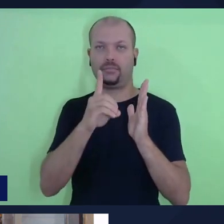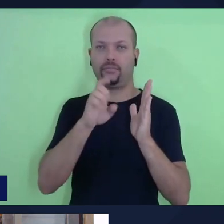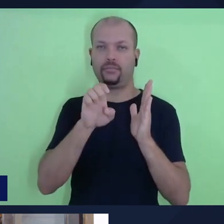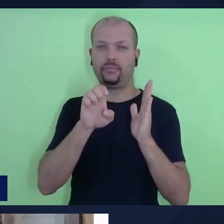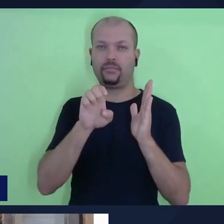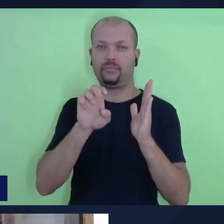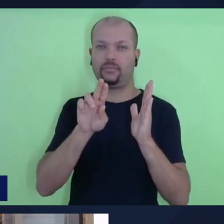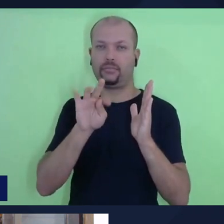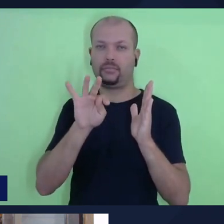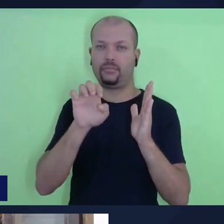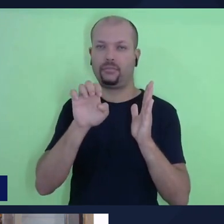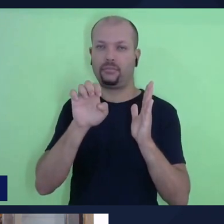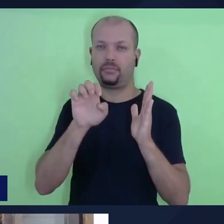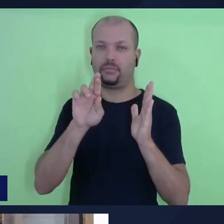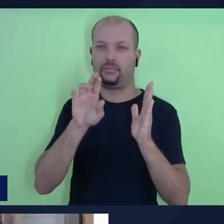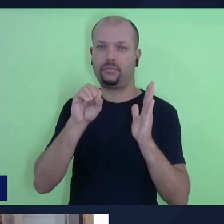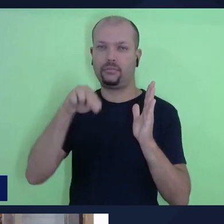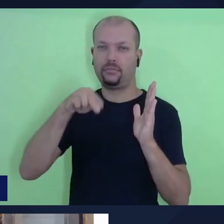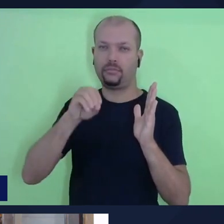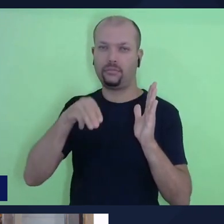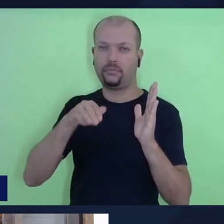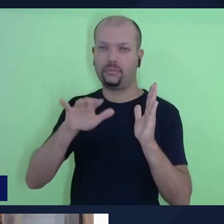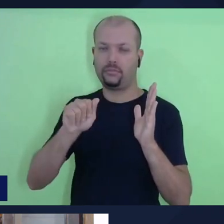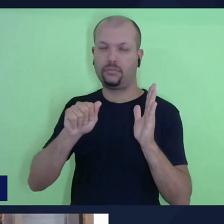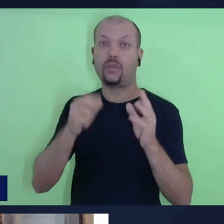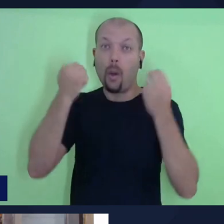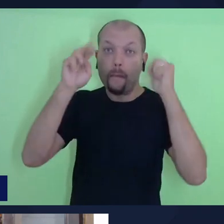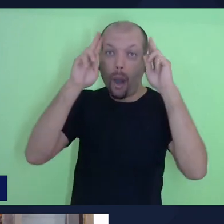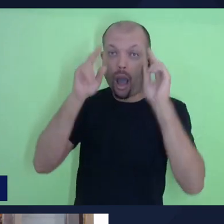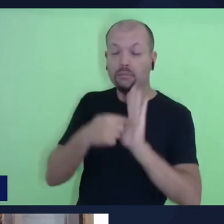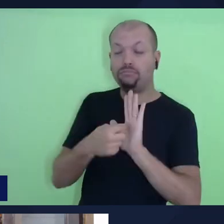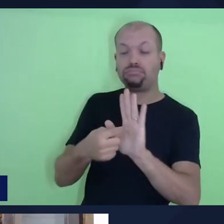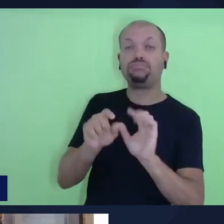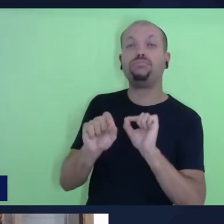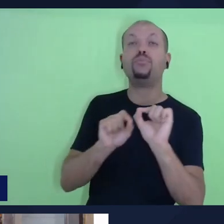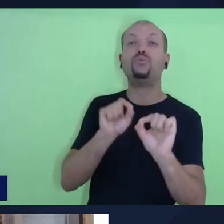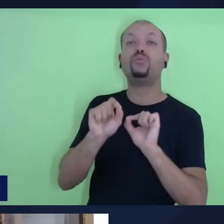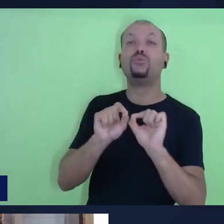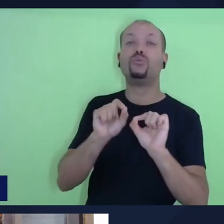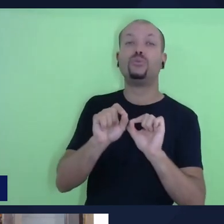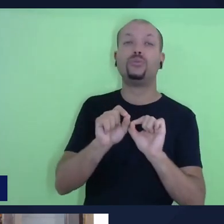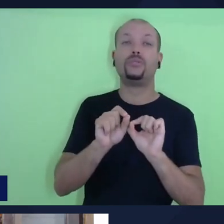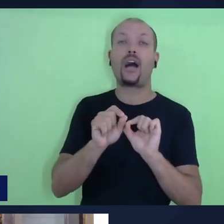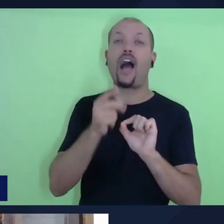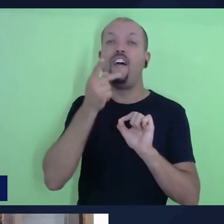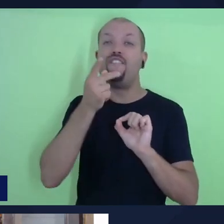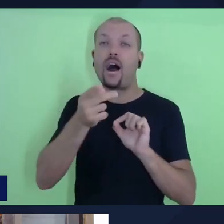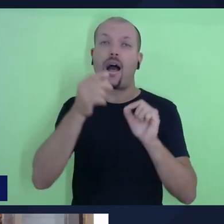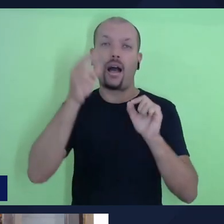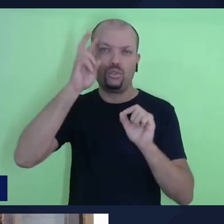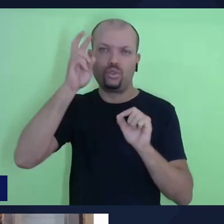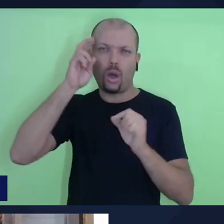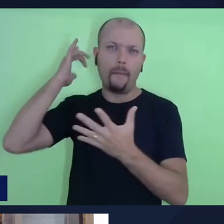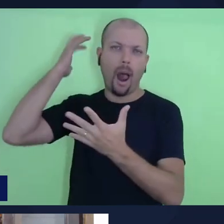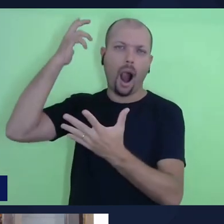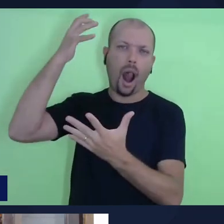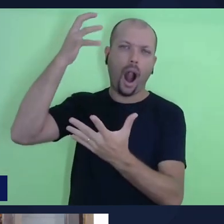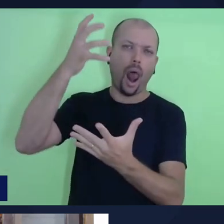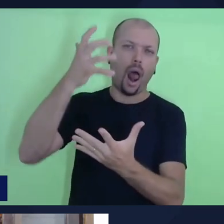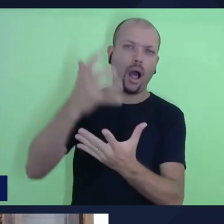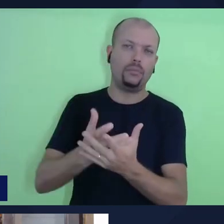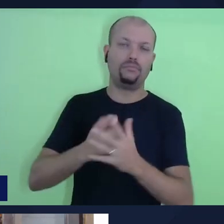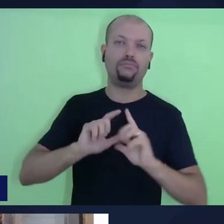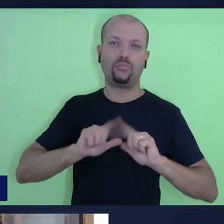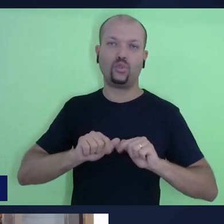momento em que Moisés está fazendo o quê? Moisés está revisitando com o povo toda a história de Israel, toda a